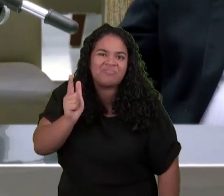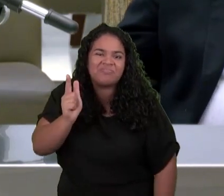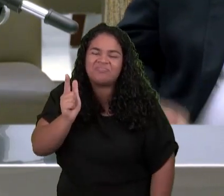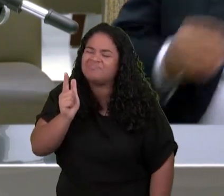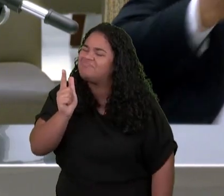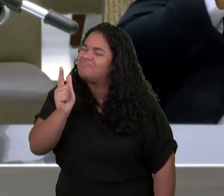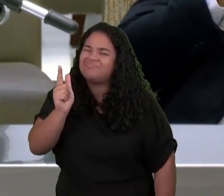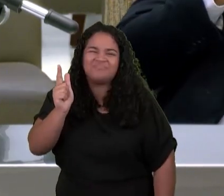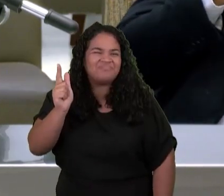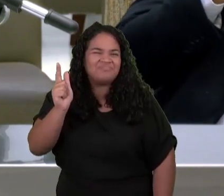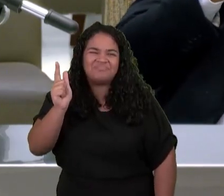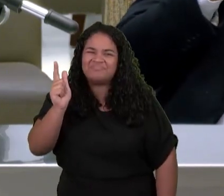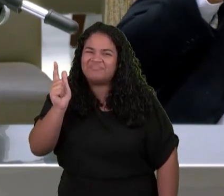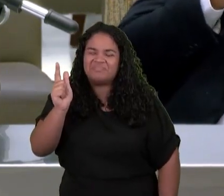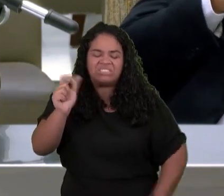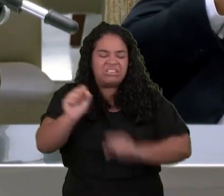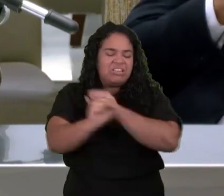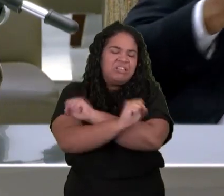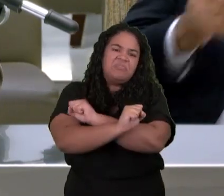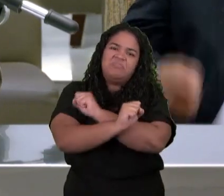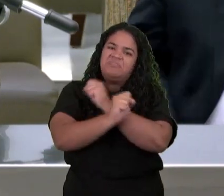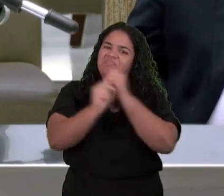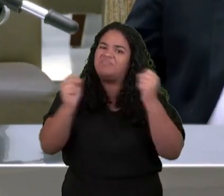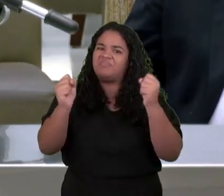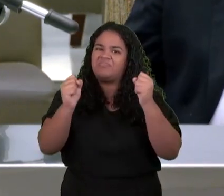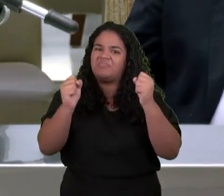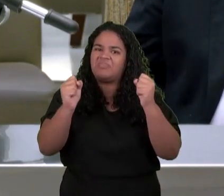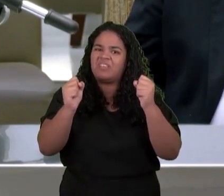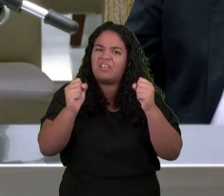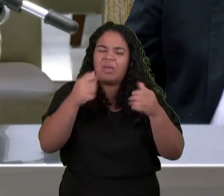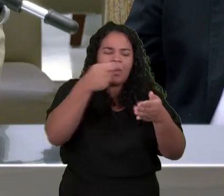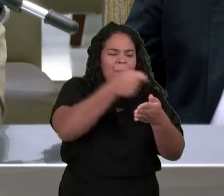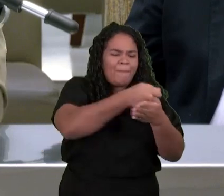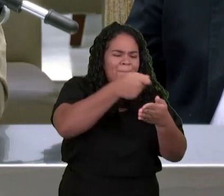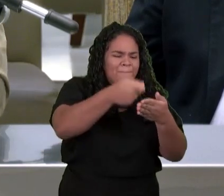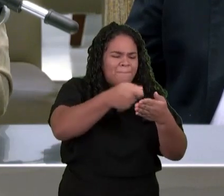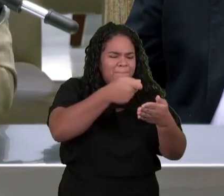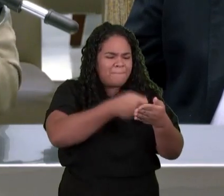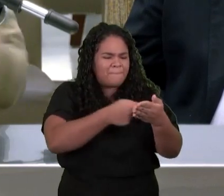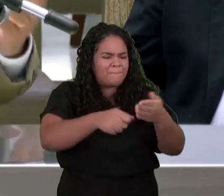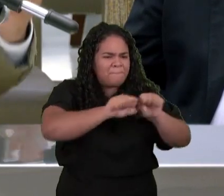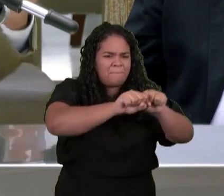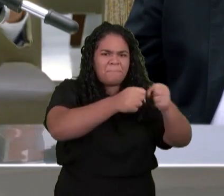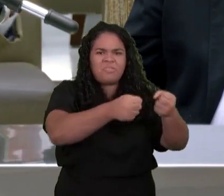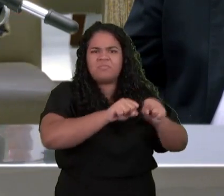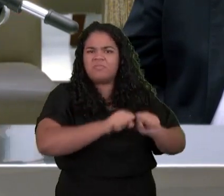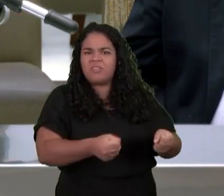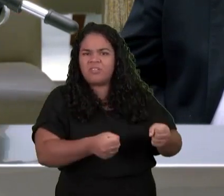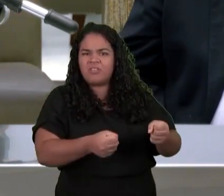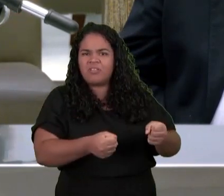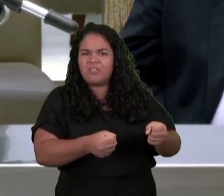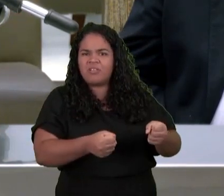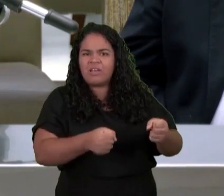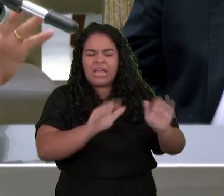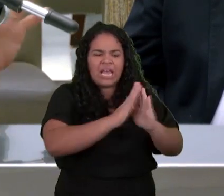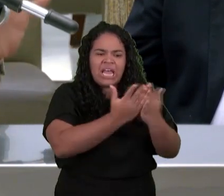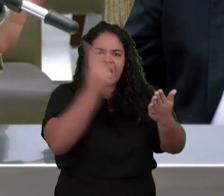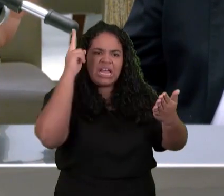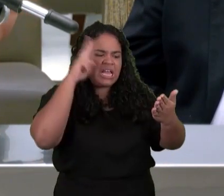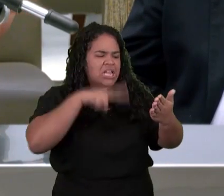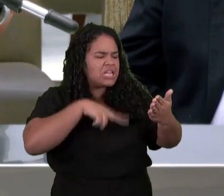Podia abrir Nem Olhar para ele Irmãos O cenário Era